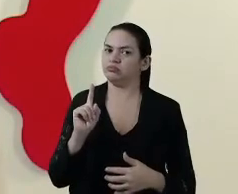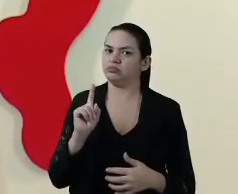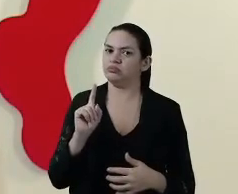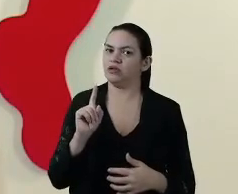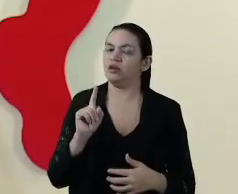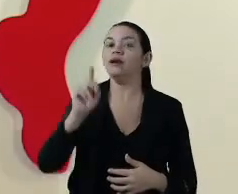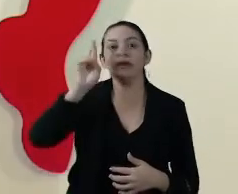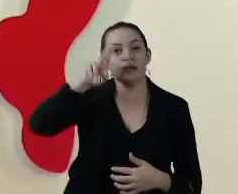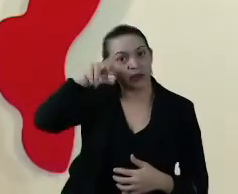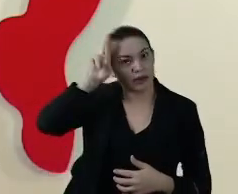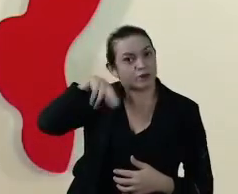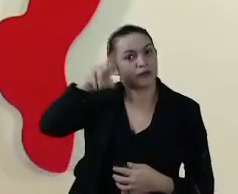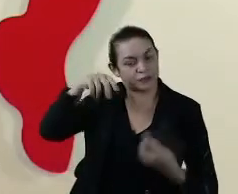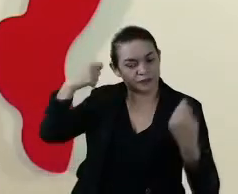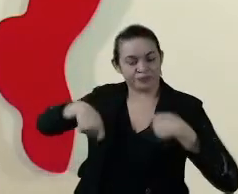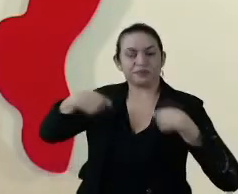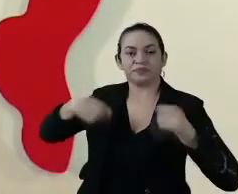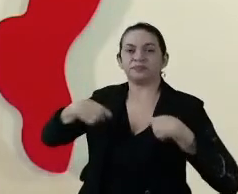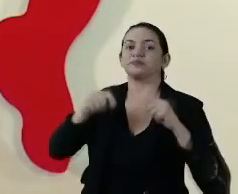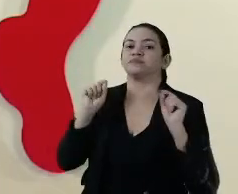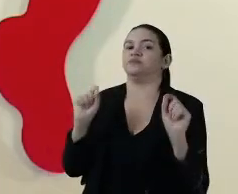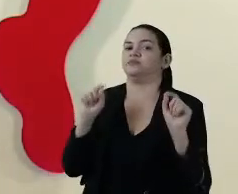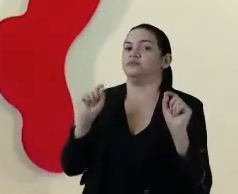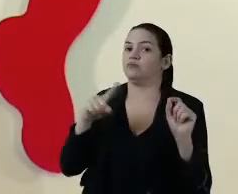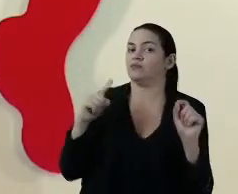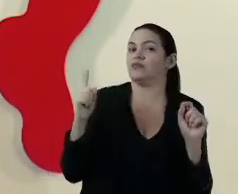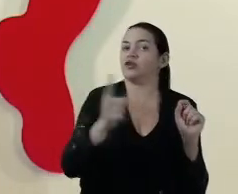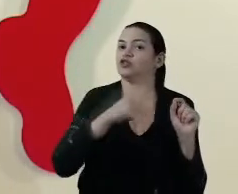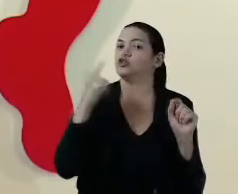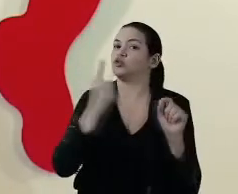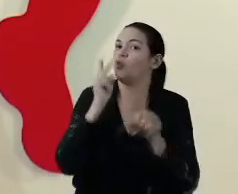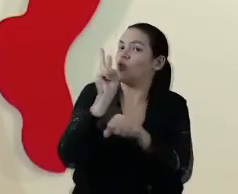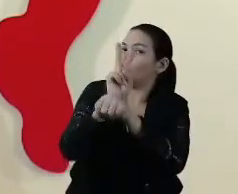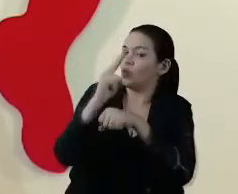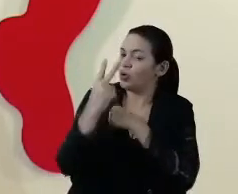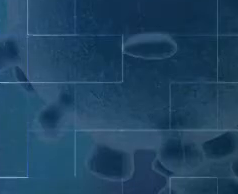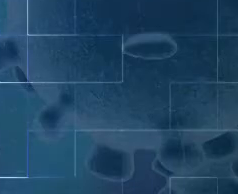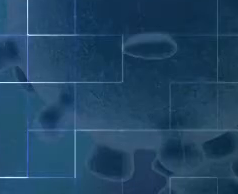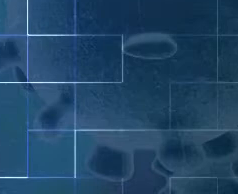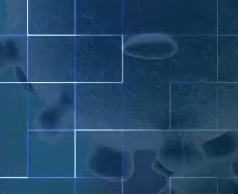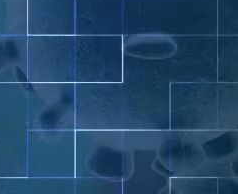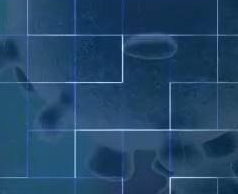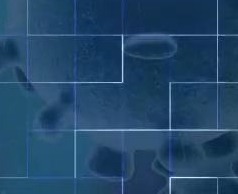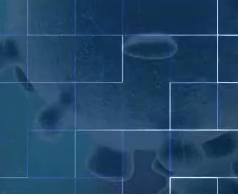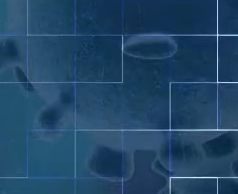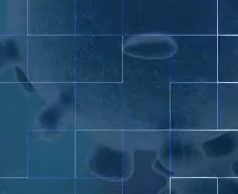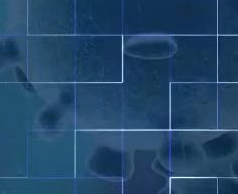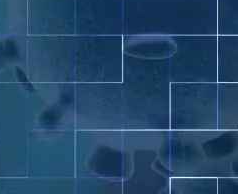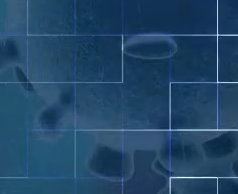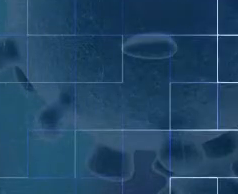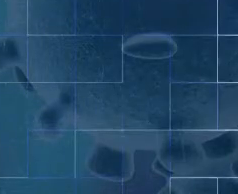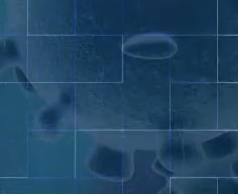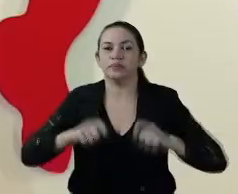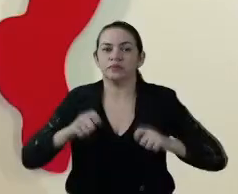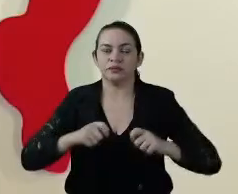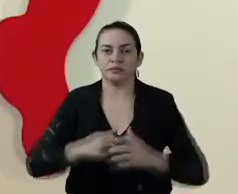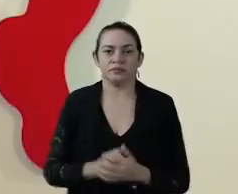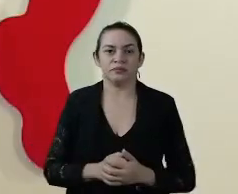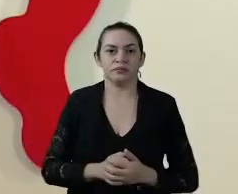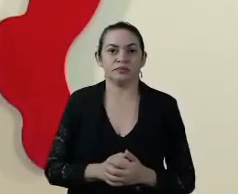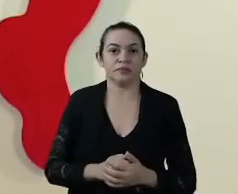Em razão da necessidade de nós nos protegermos. Regras fundamentais.